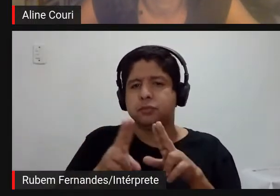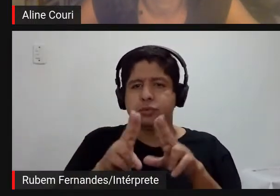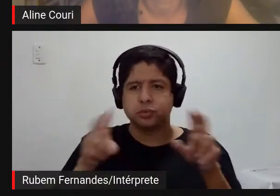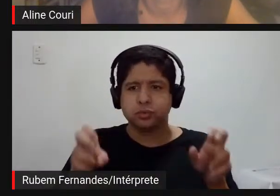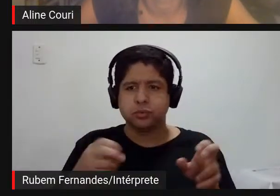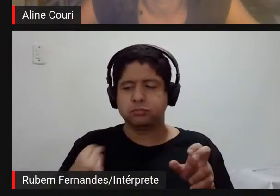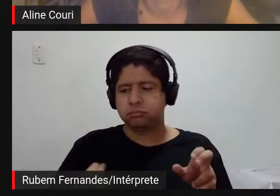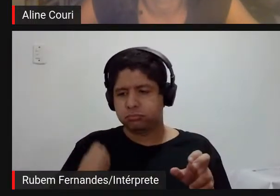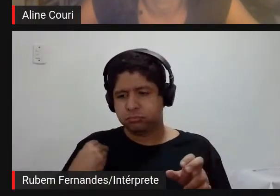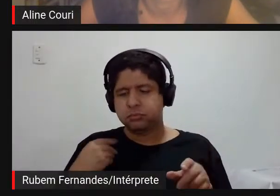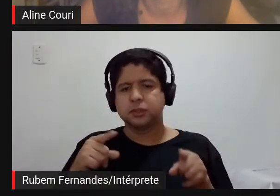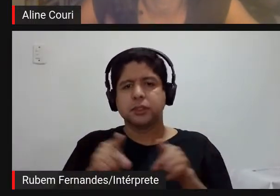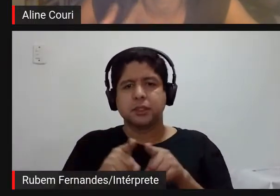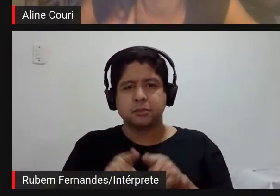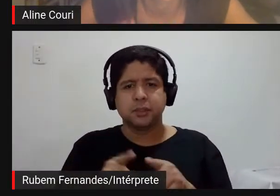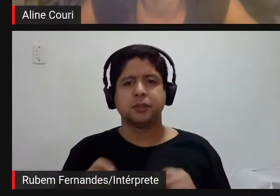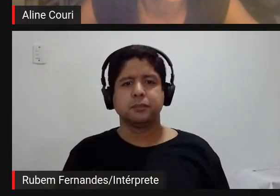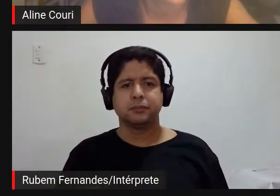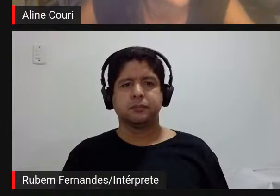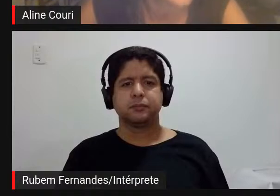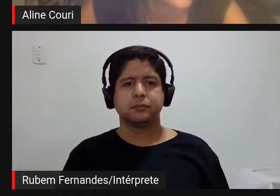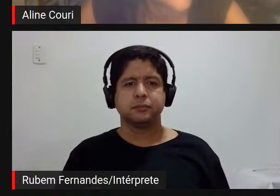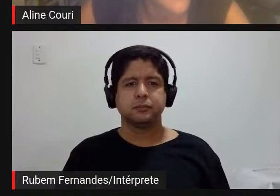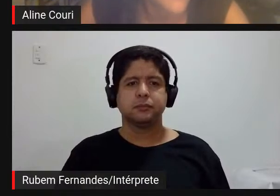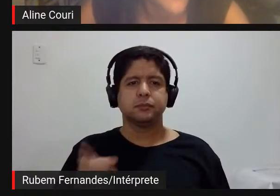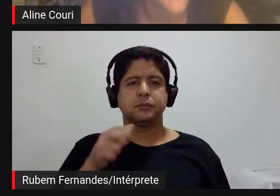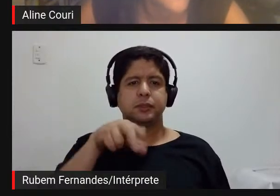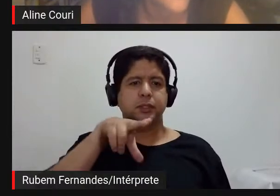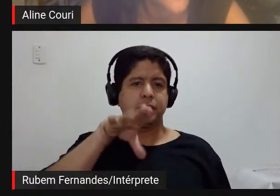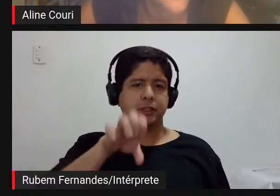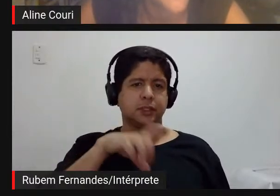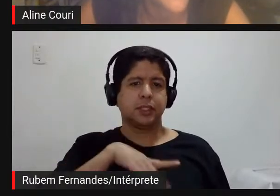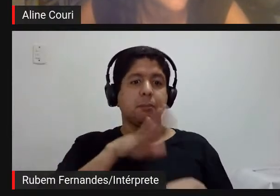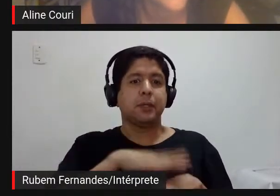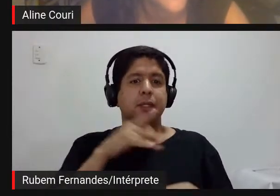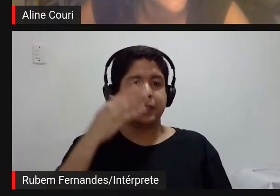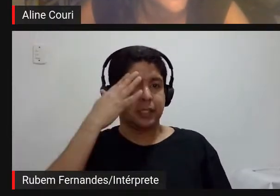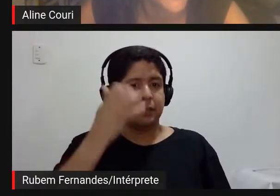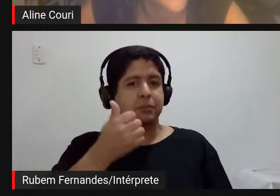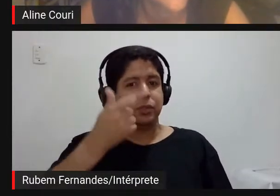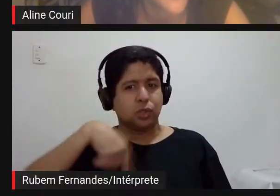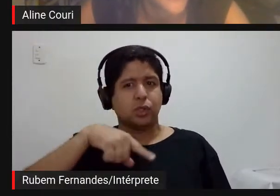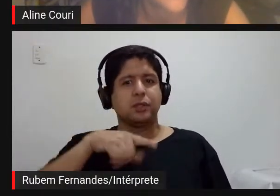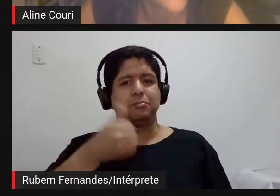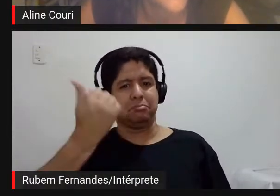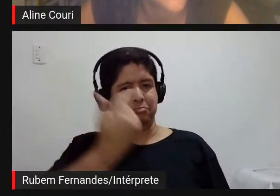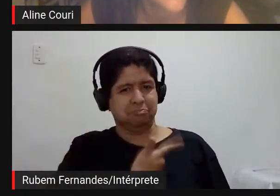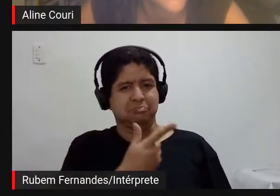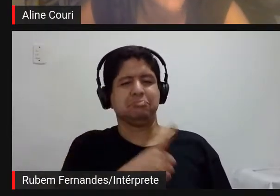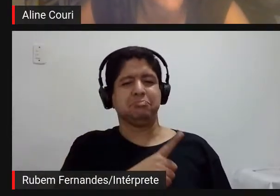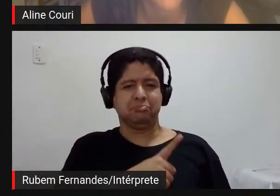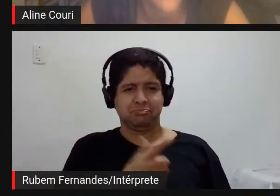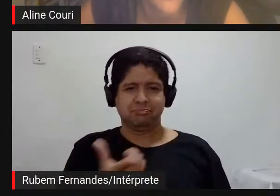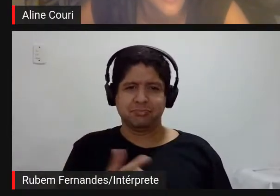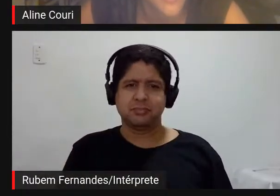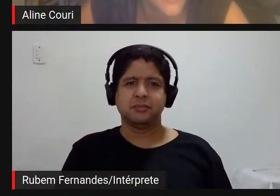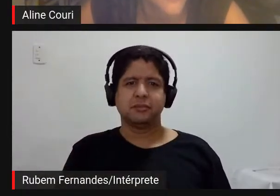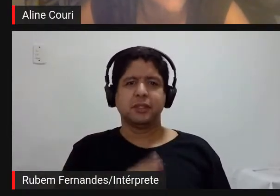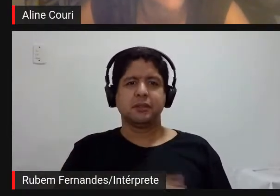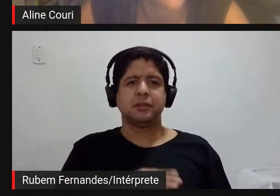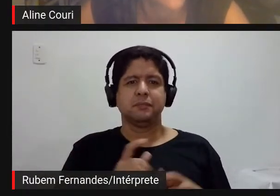vidas nos seus espaços e muitas vezes são eles que sabem mais das obras né justamente sabe como